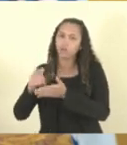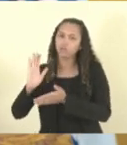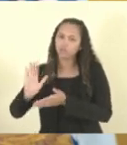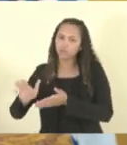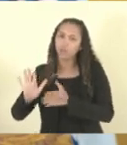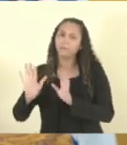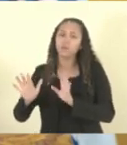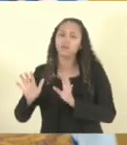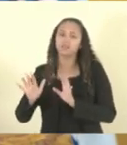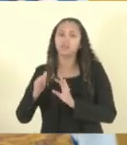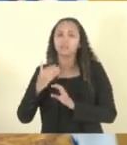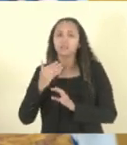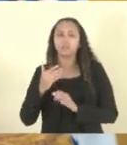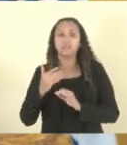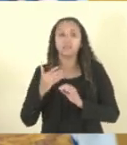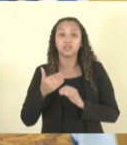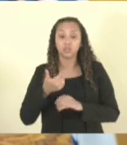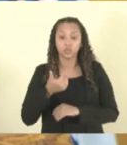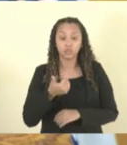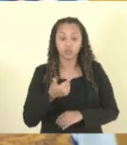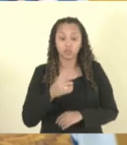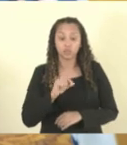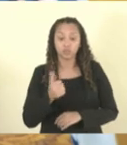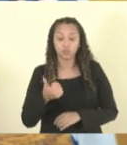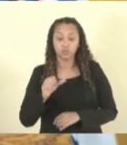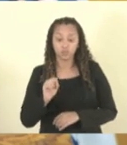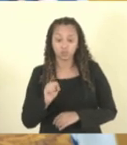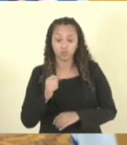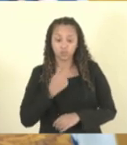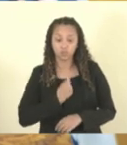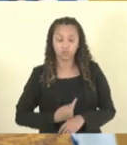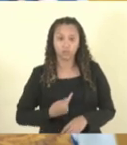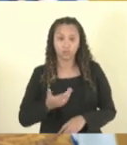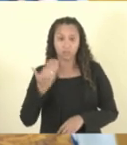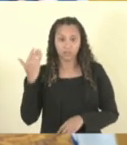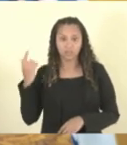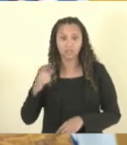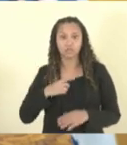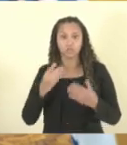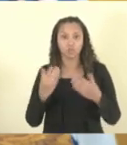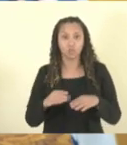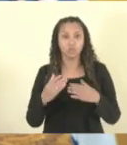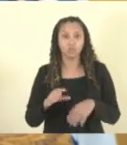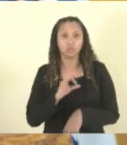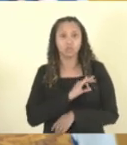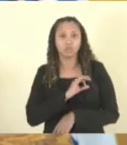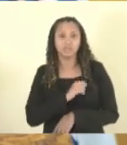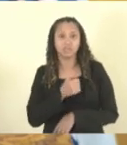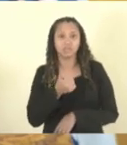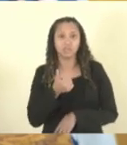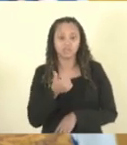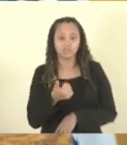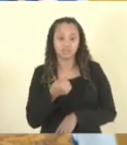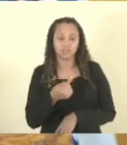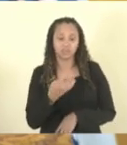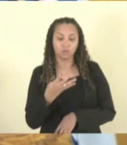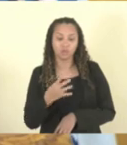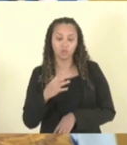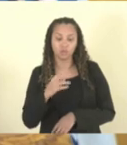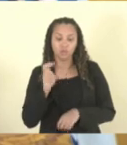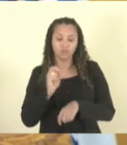que em 2018, no governo anterior, foi aberto um concurso para a Polícia Civil para 174 vagas,